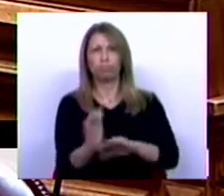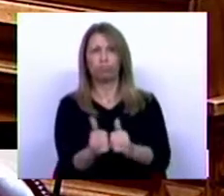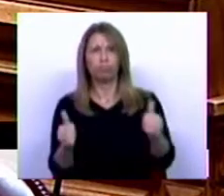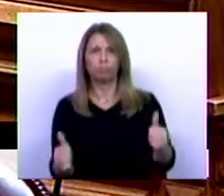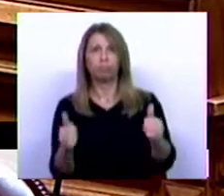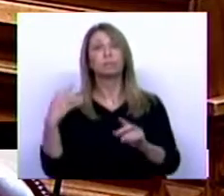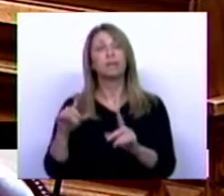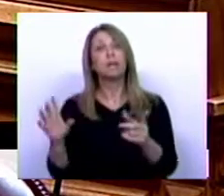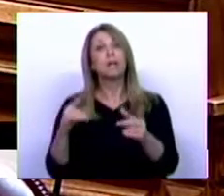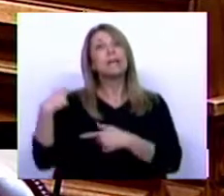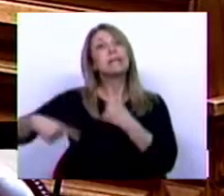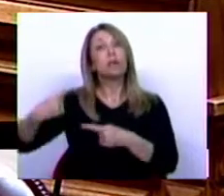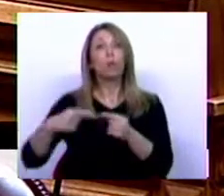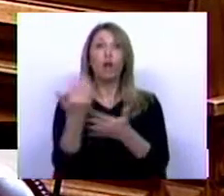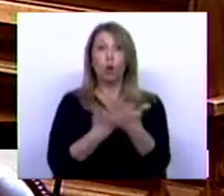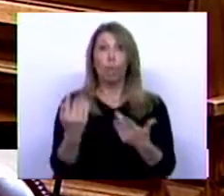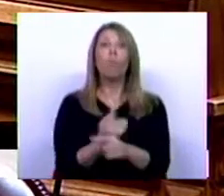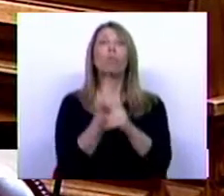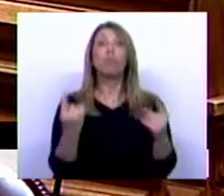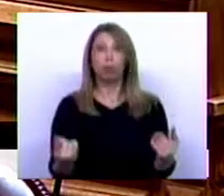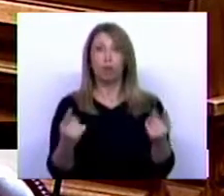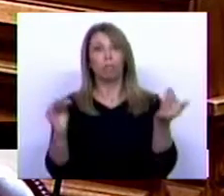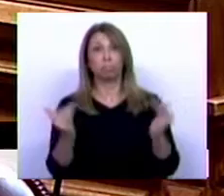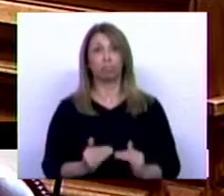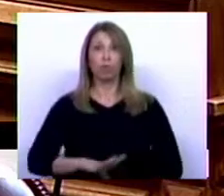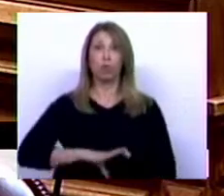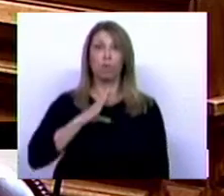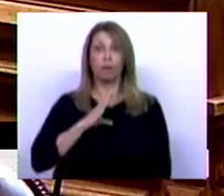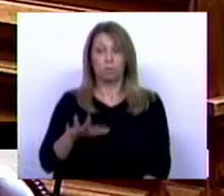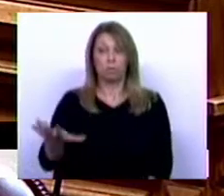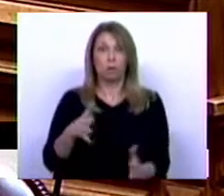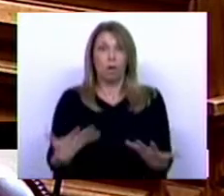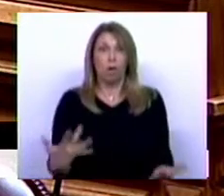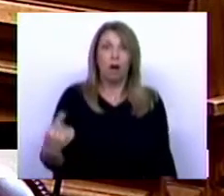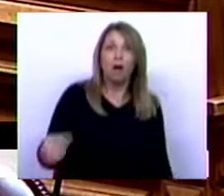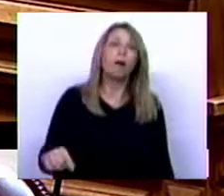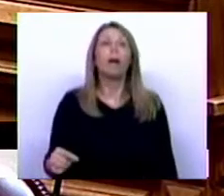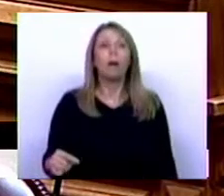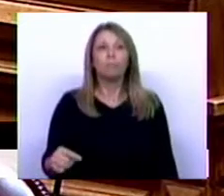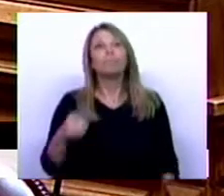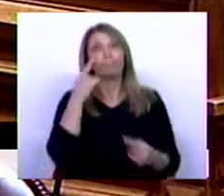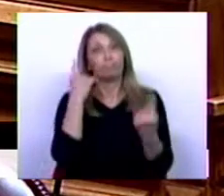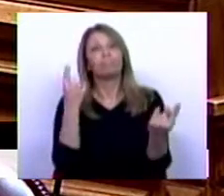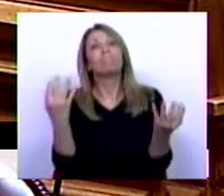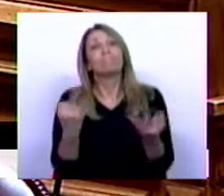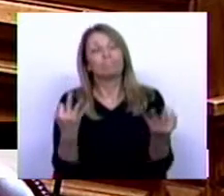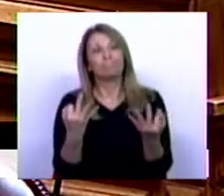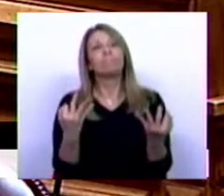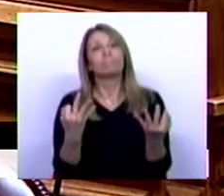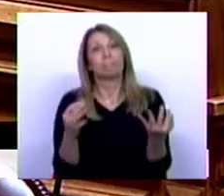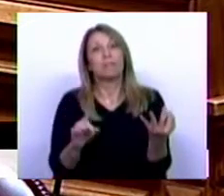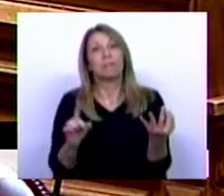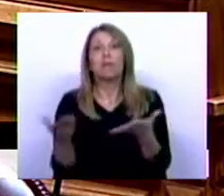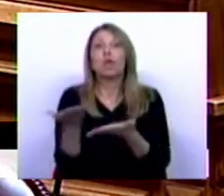dos ciclos económicos, porque a retração da confiança e o momento que atual vivemos traduz muitas vezes numa menor propensão para